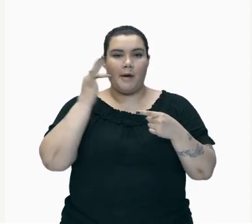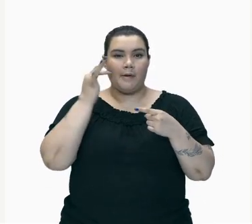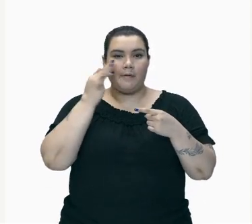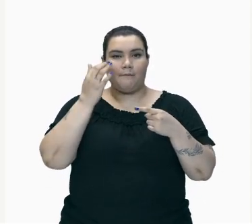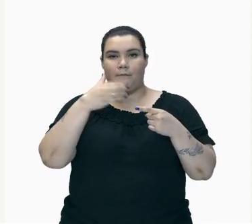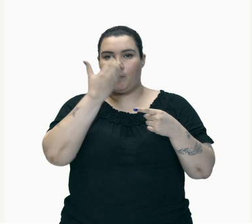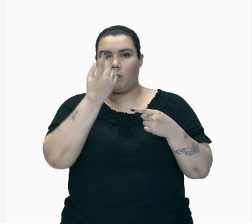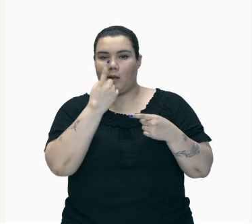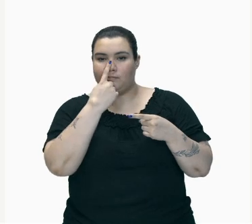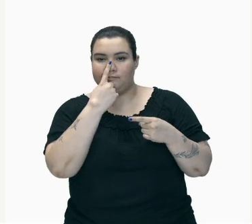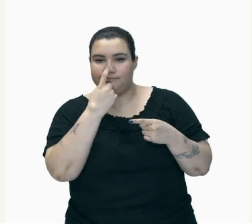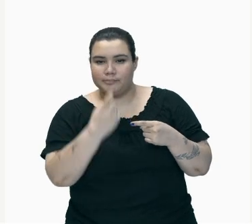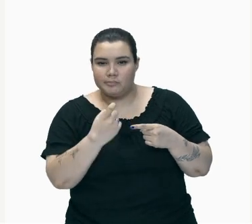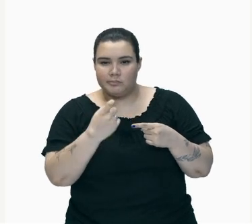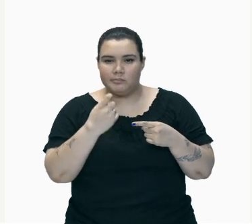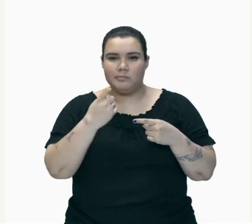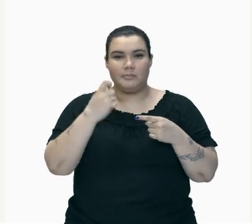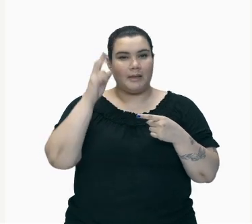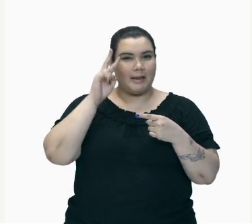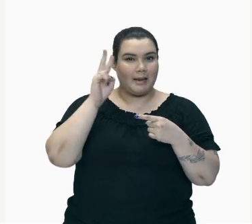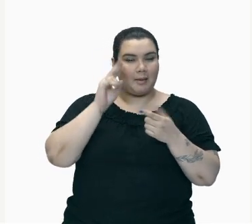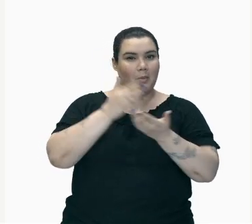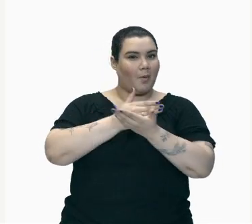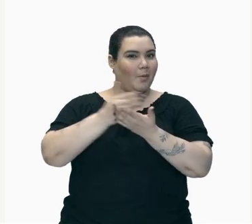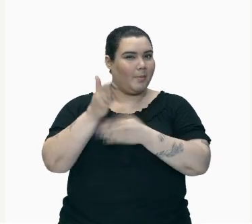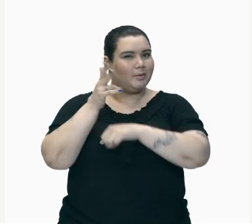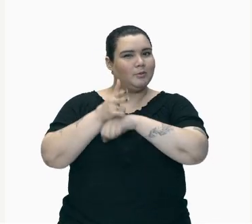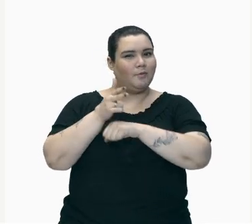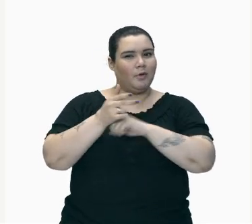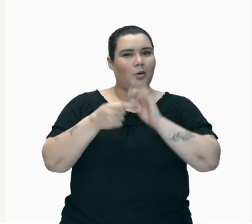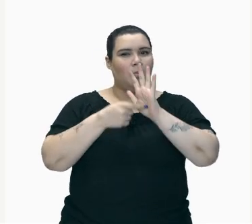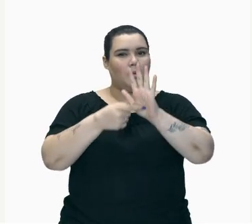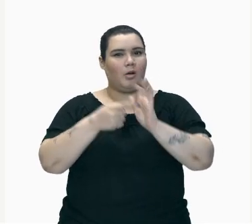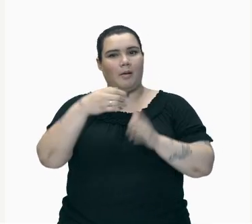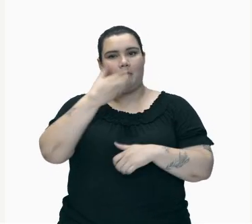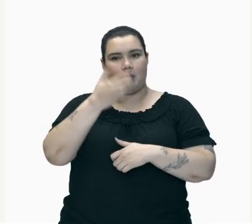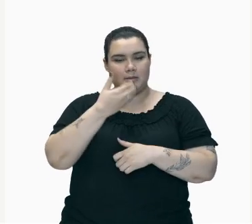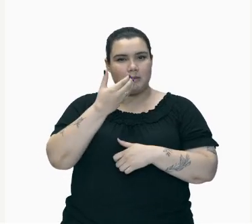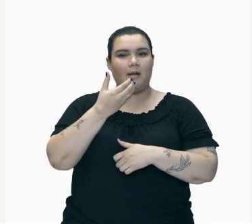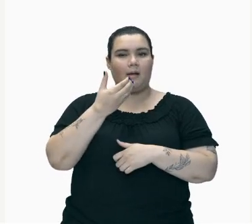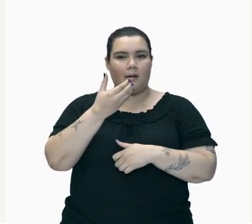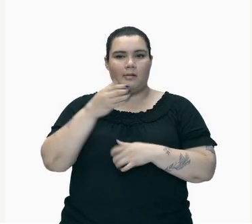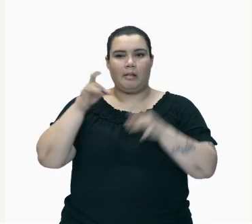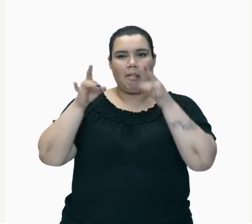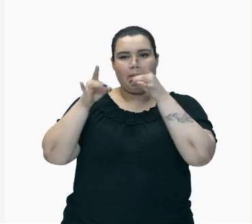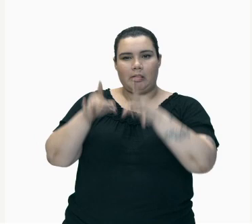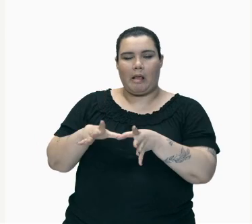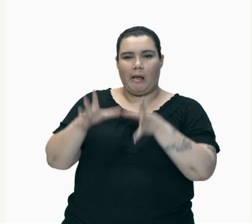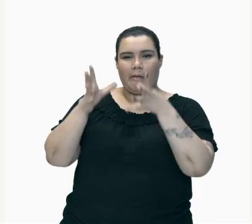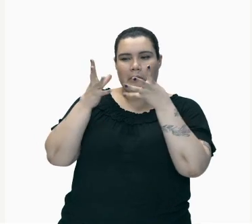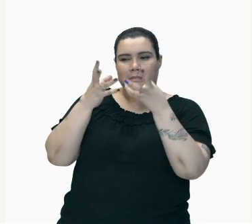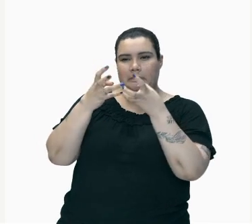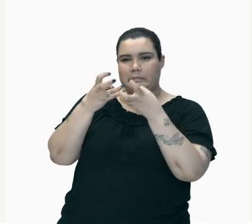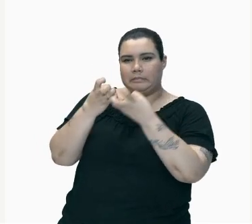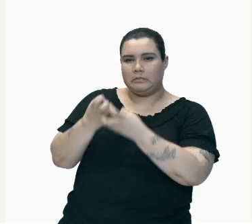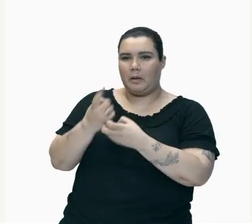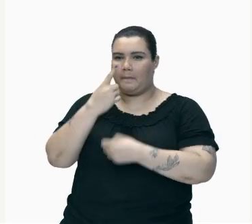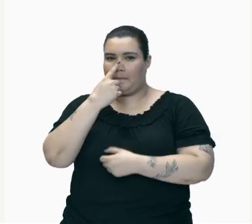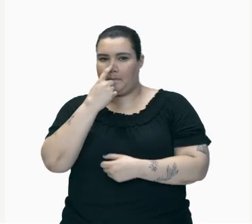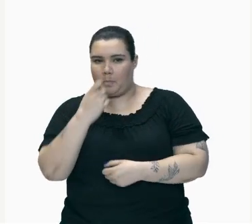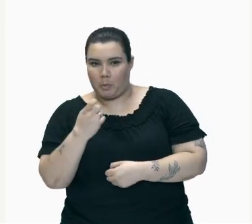De Uma Fruta Que Nós Vimos Lá Atrás Aqui Tem Um Exemplo Nesta Imagem Então Apodrecimento De Uma Fruta